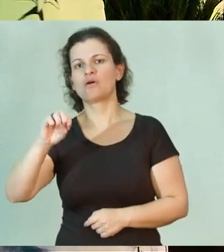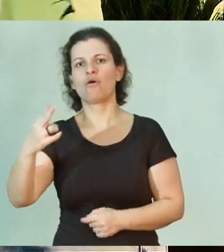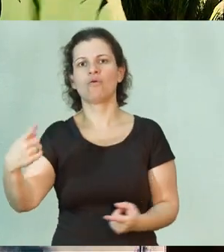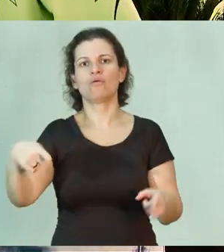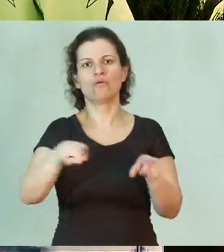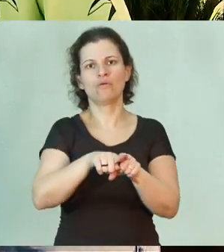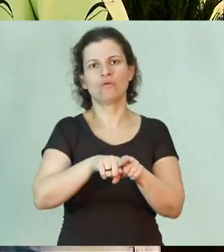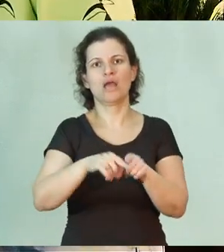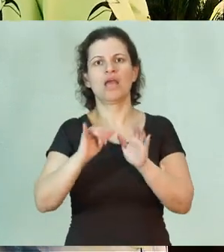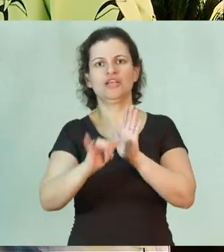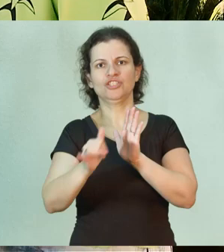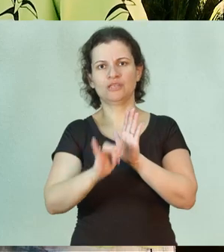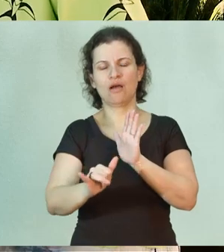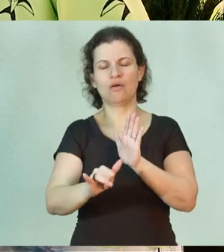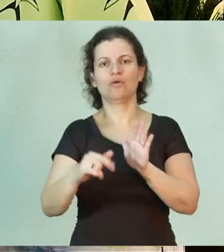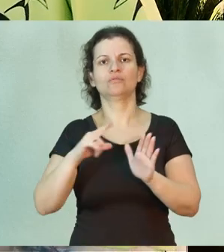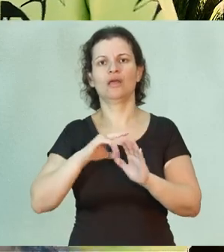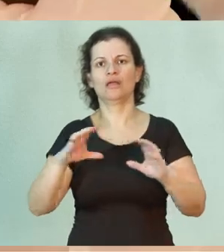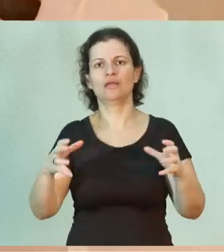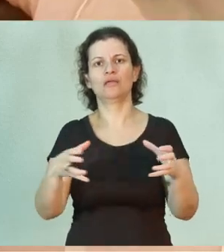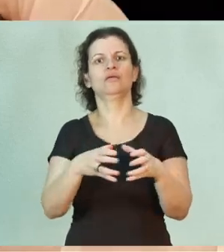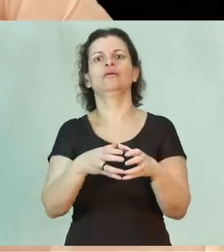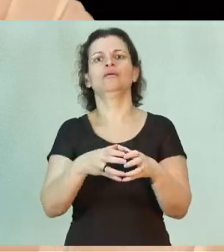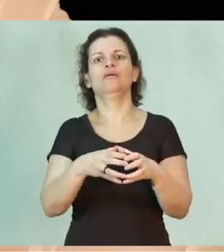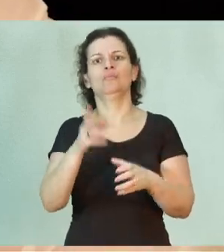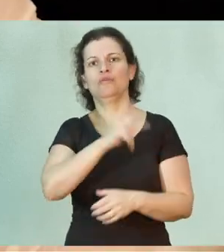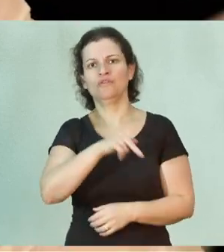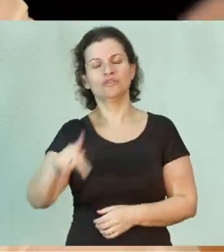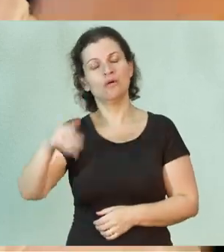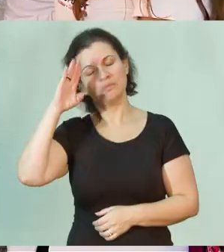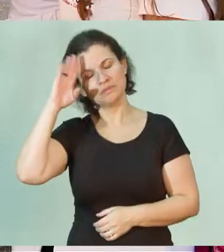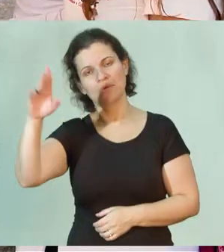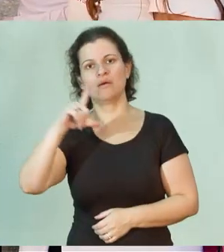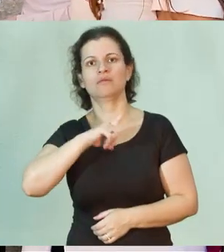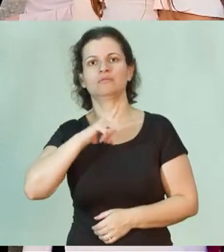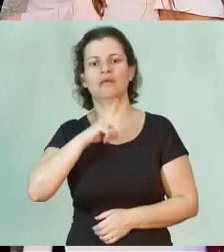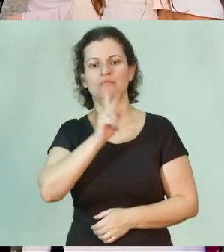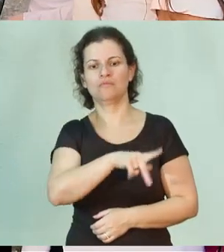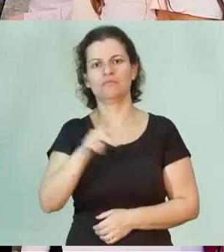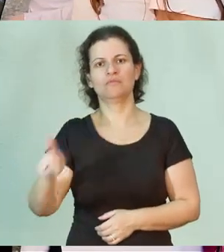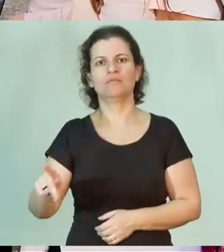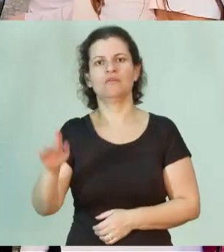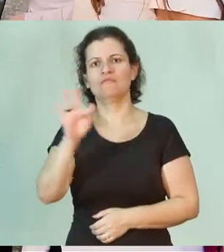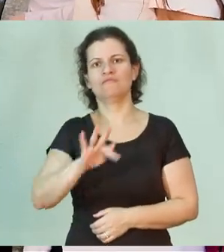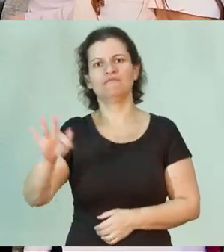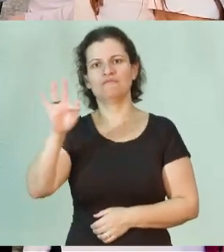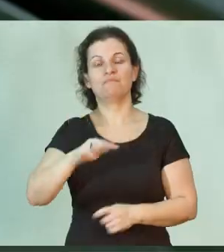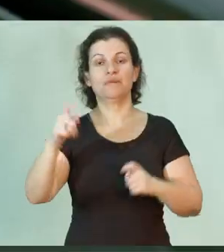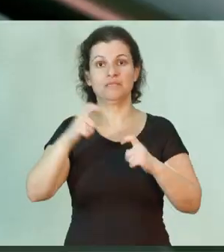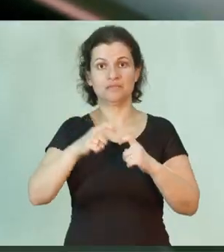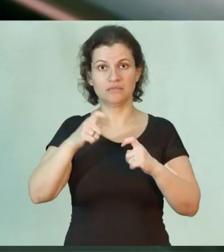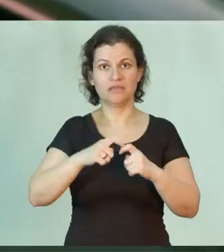editais. O corpo docente é constituído principalmente por docentes da faculdade de medicina,